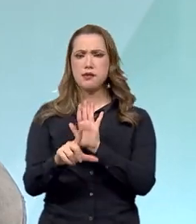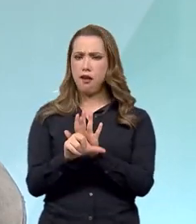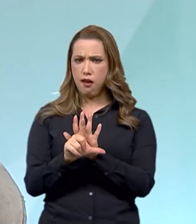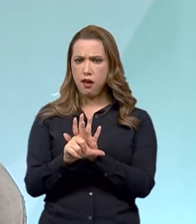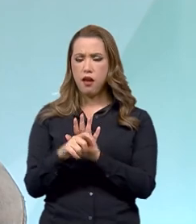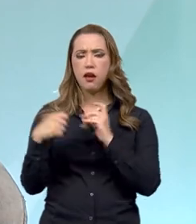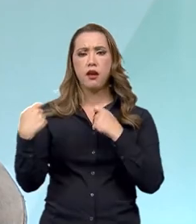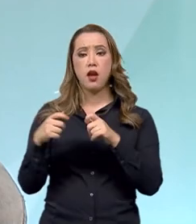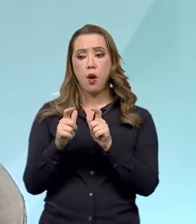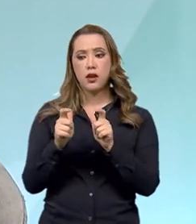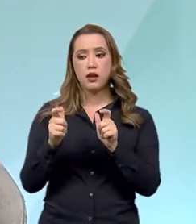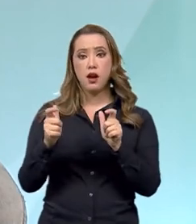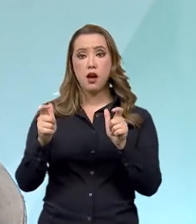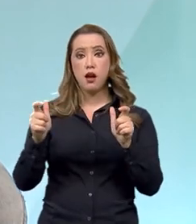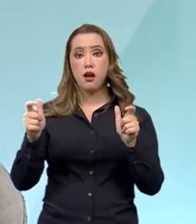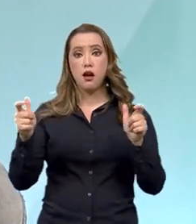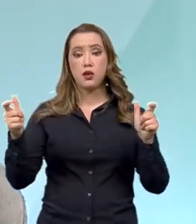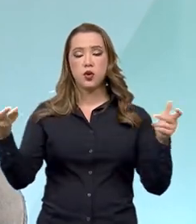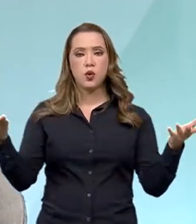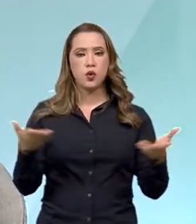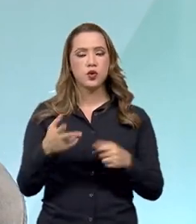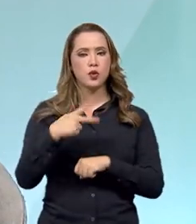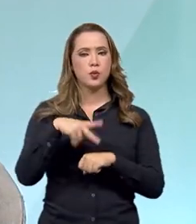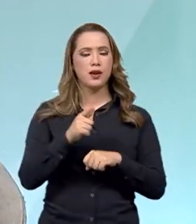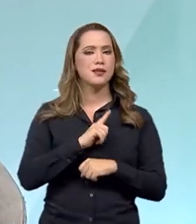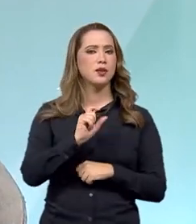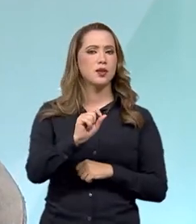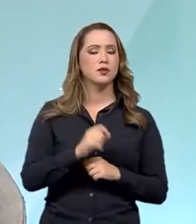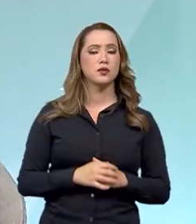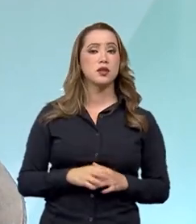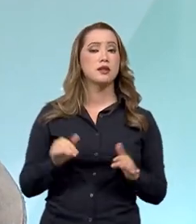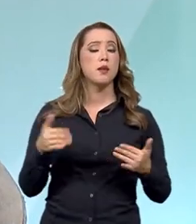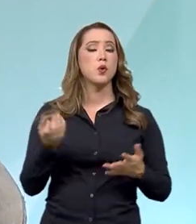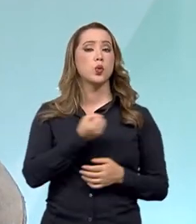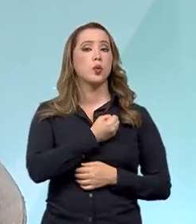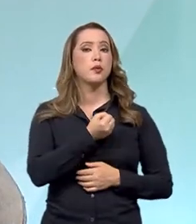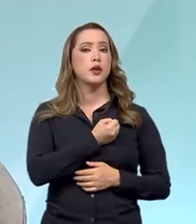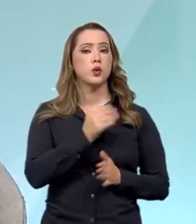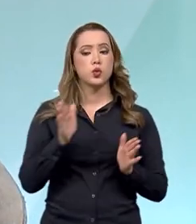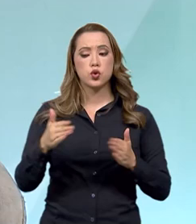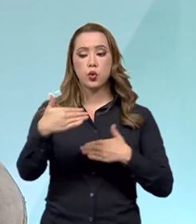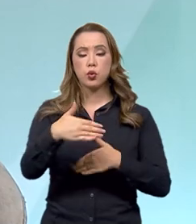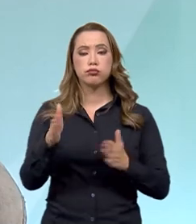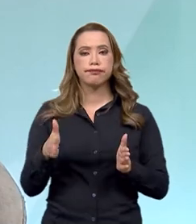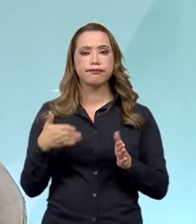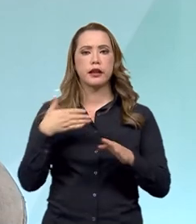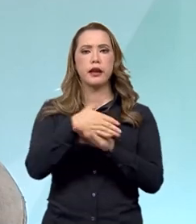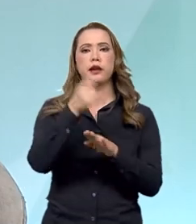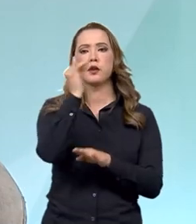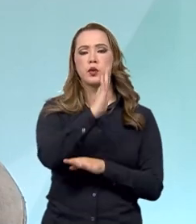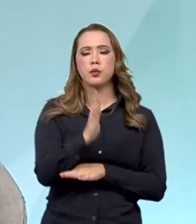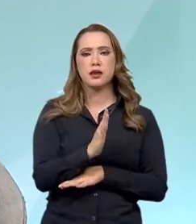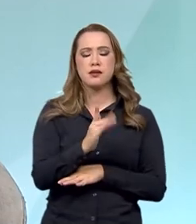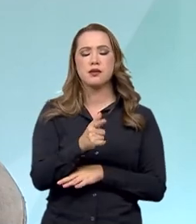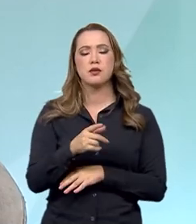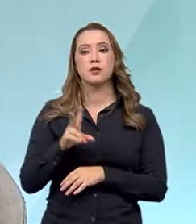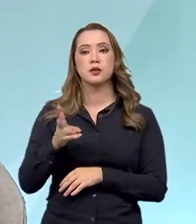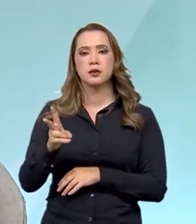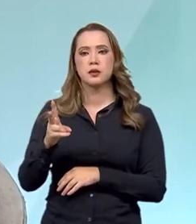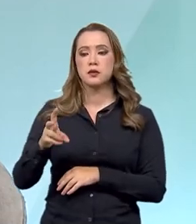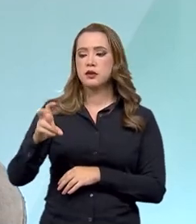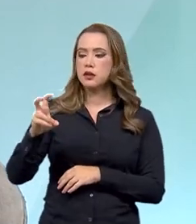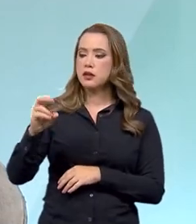a ponto de hoje no nosso país, sabe quantas encomendas ingressam por essas vias? 500 mil